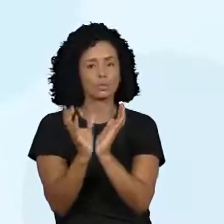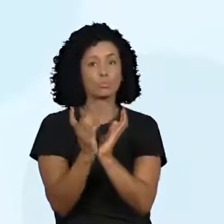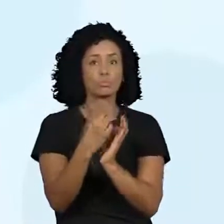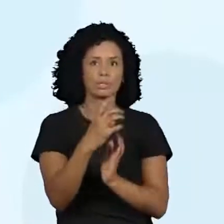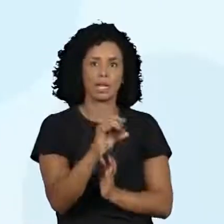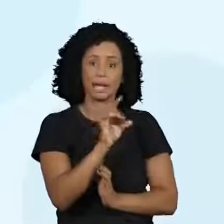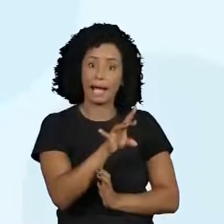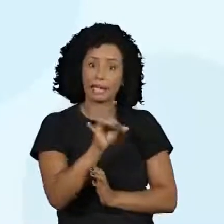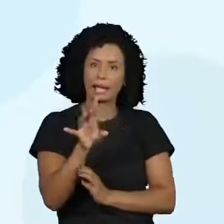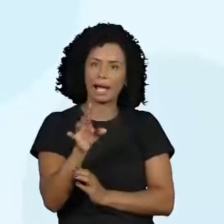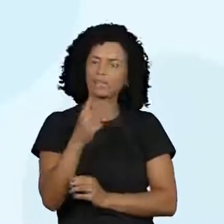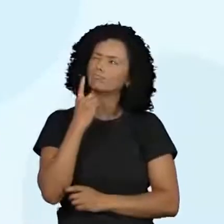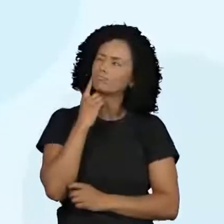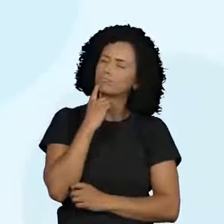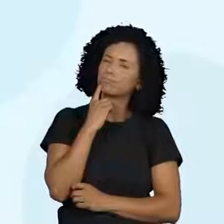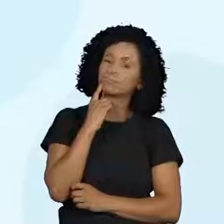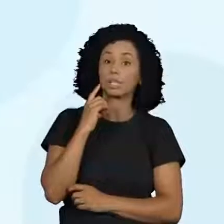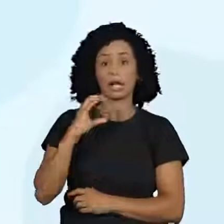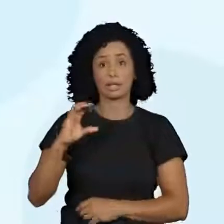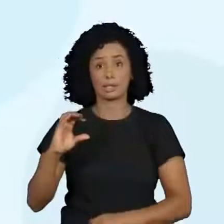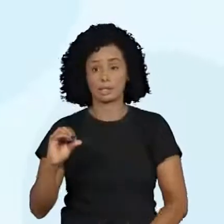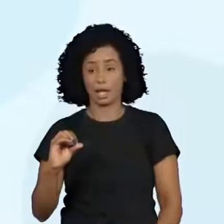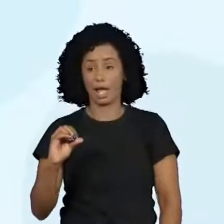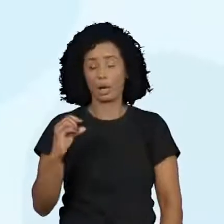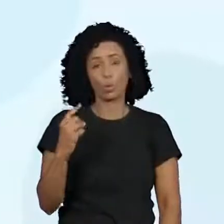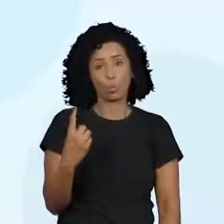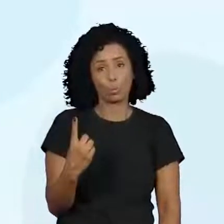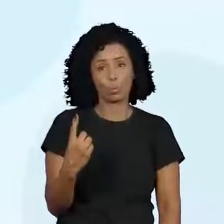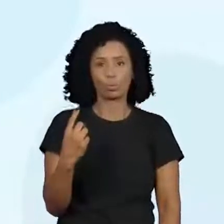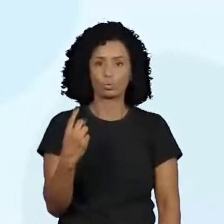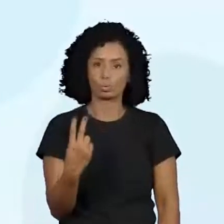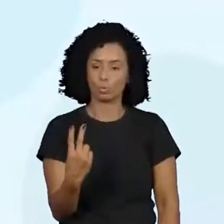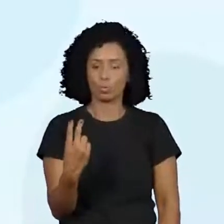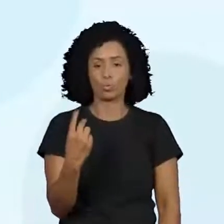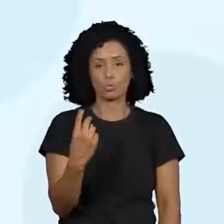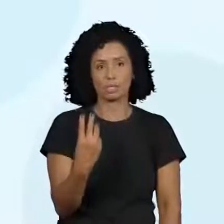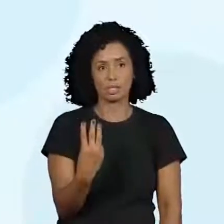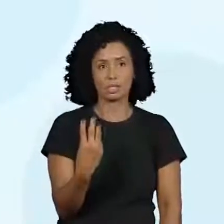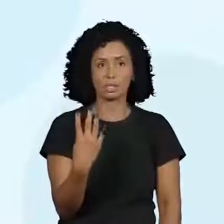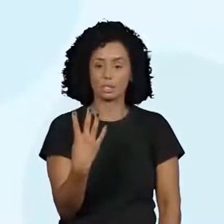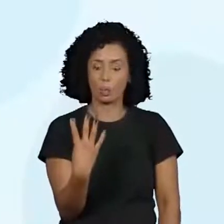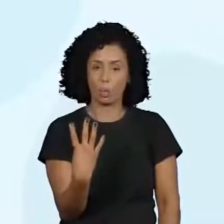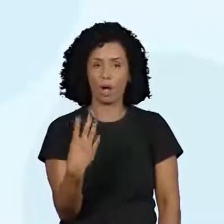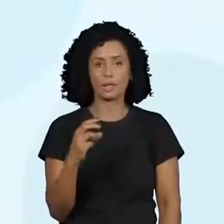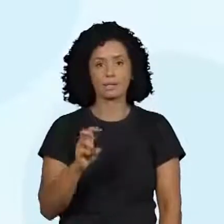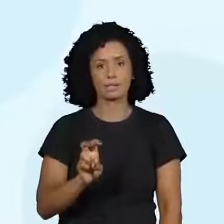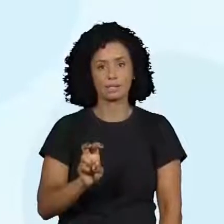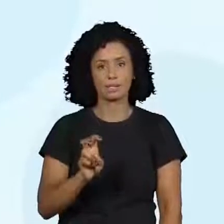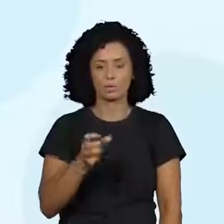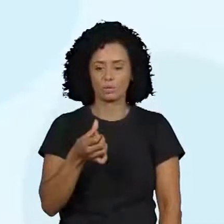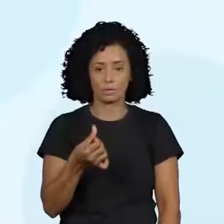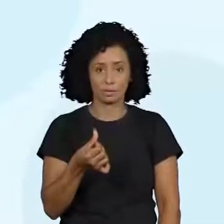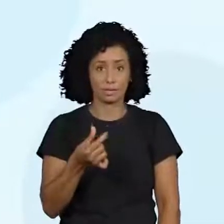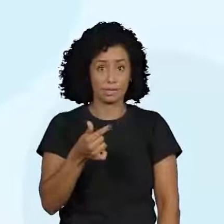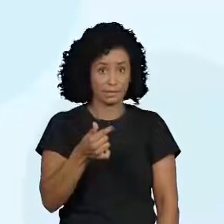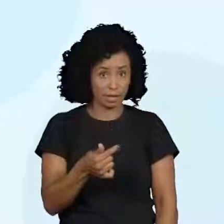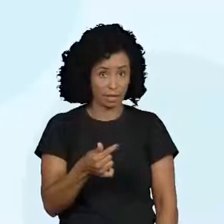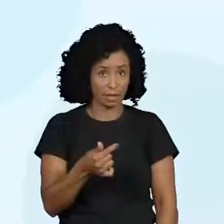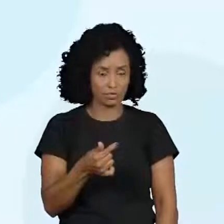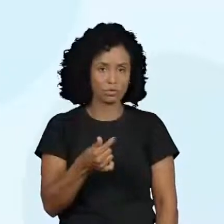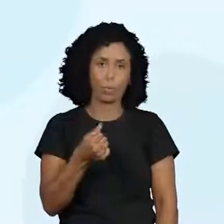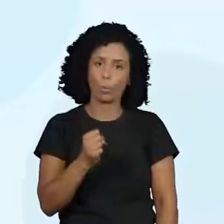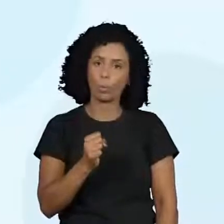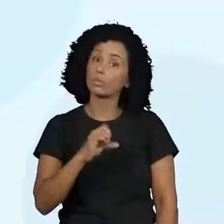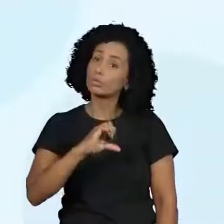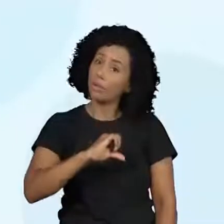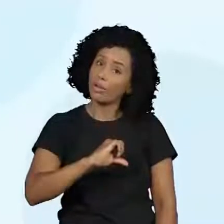o um, o dois, o três, o quatro, o cinco, o seis, o sete, o oito e o